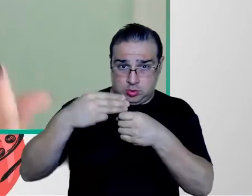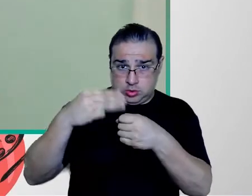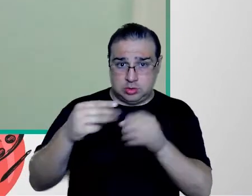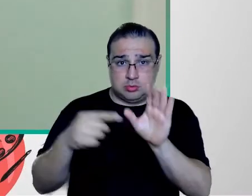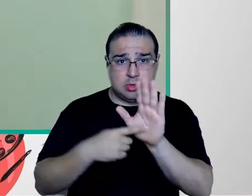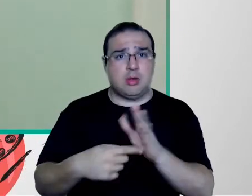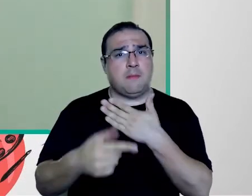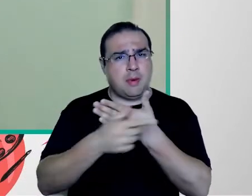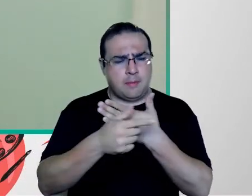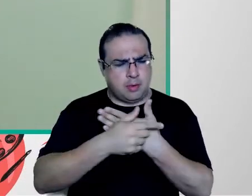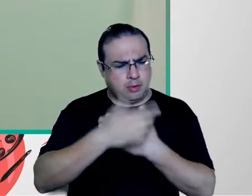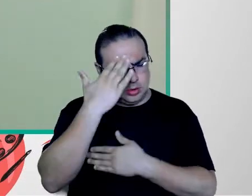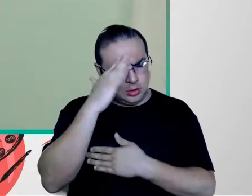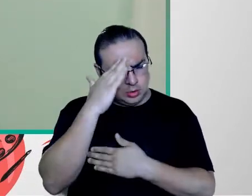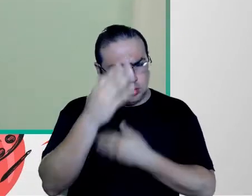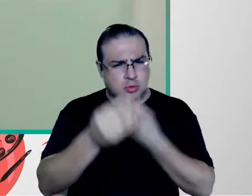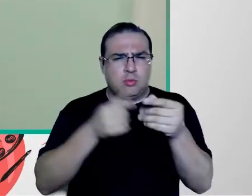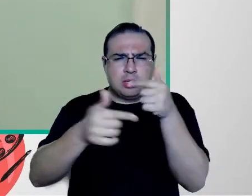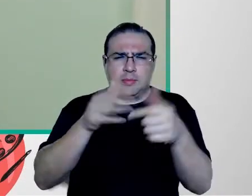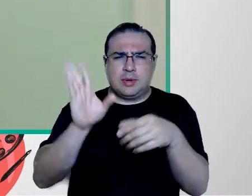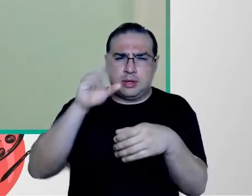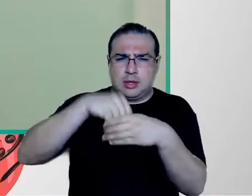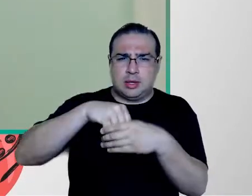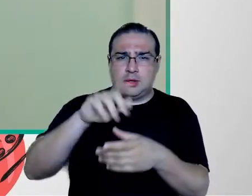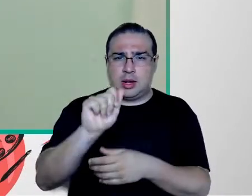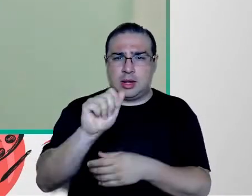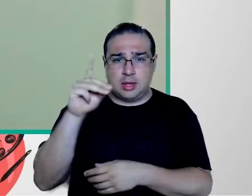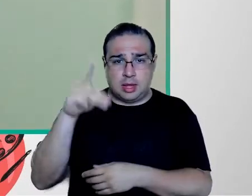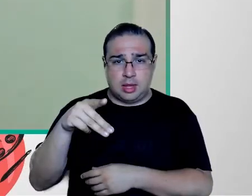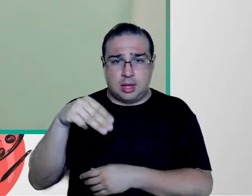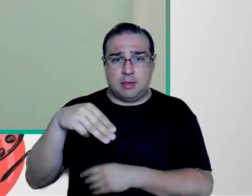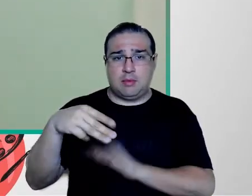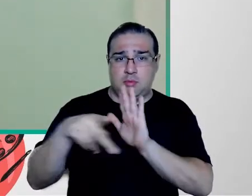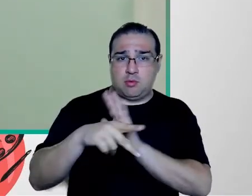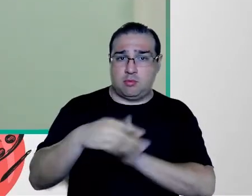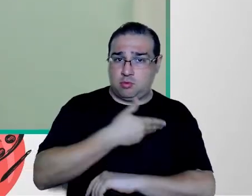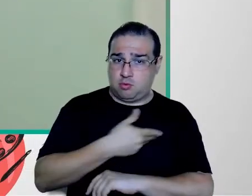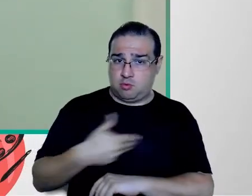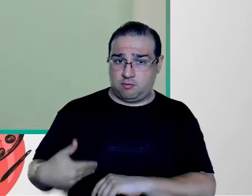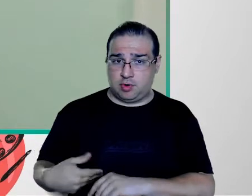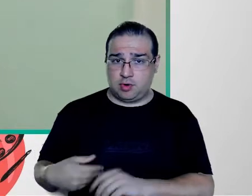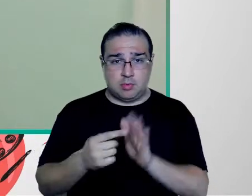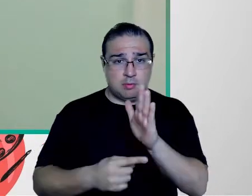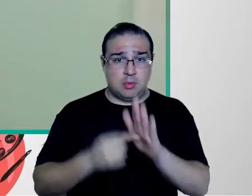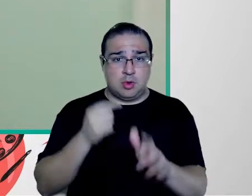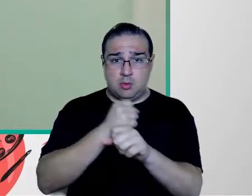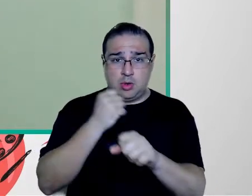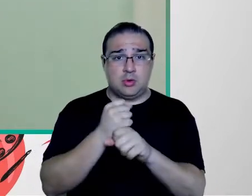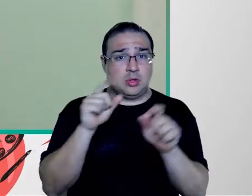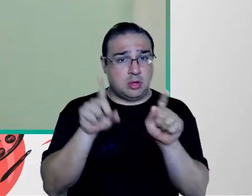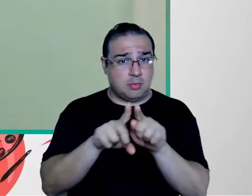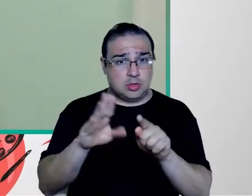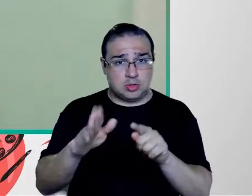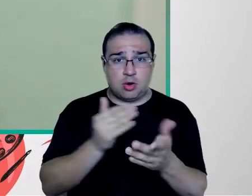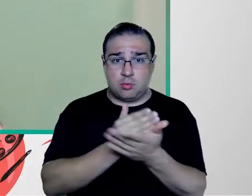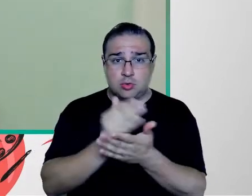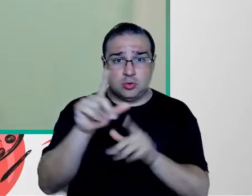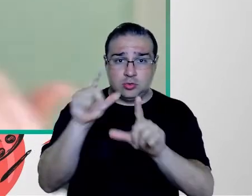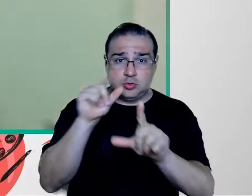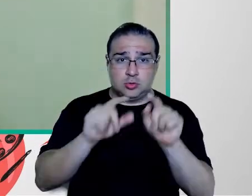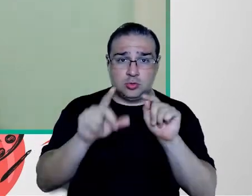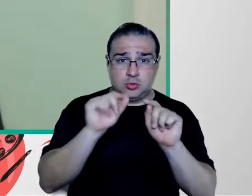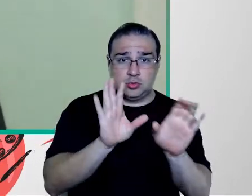papel do geógrafo nesse nível da administração pública. Logo no primeiro ano também, dentre várias outras opções